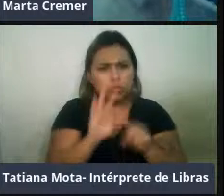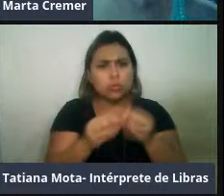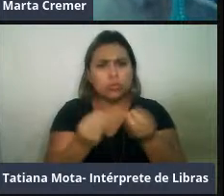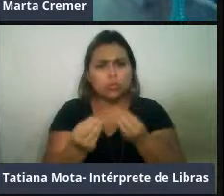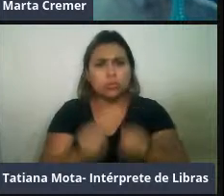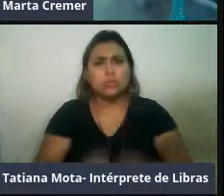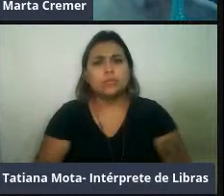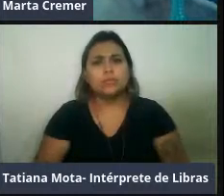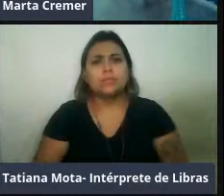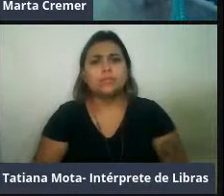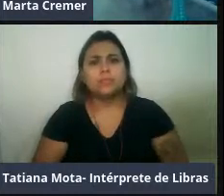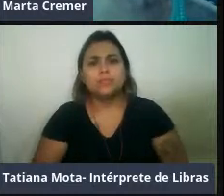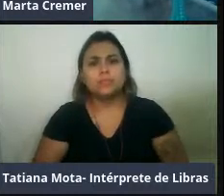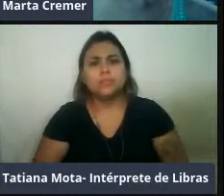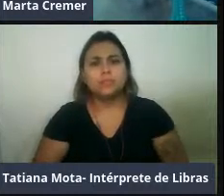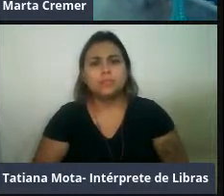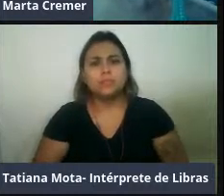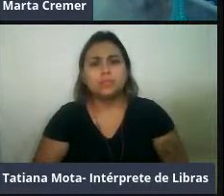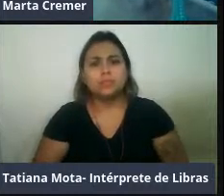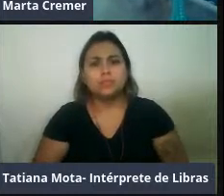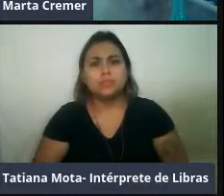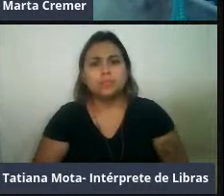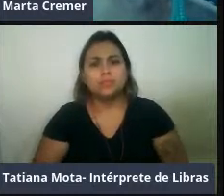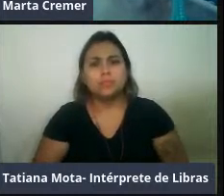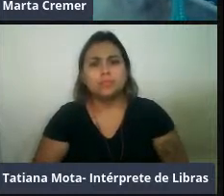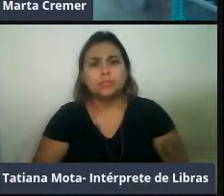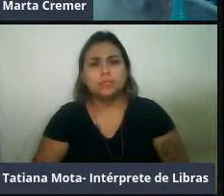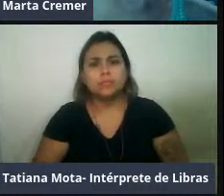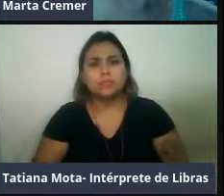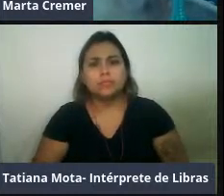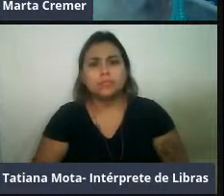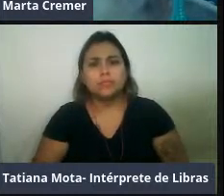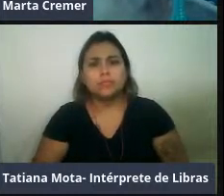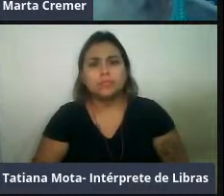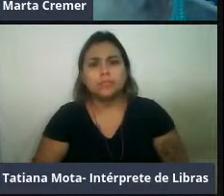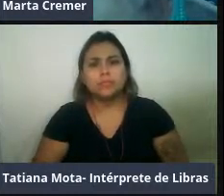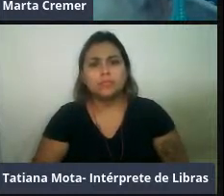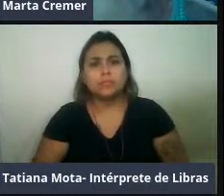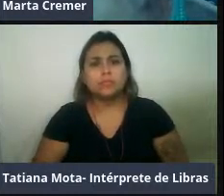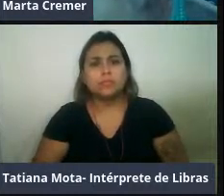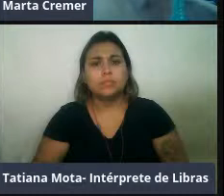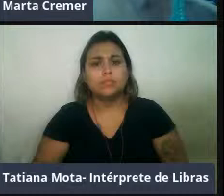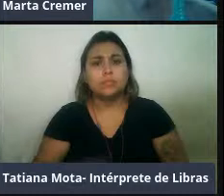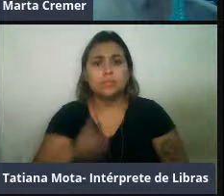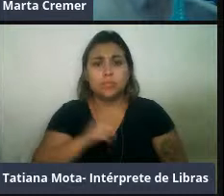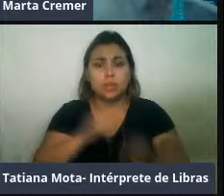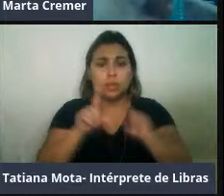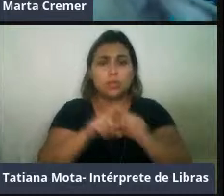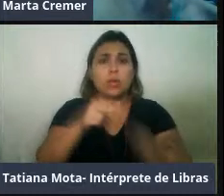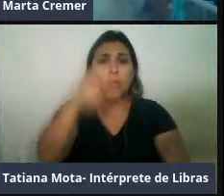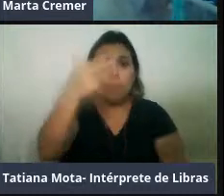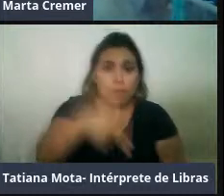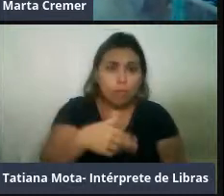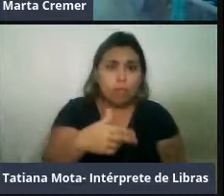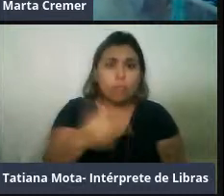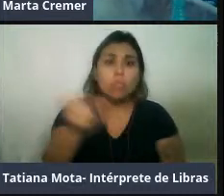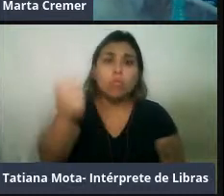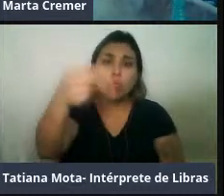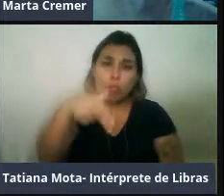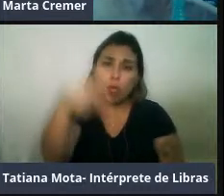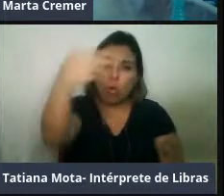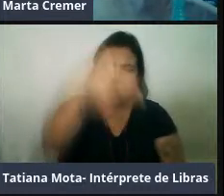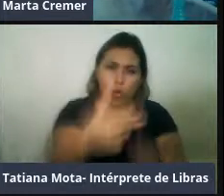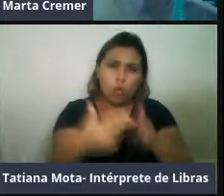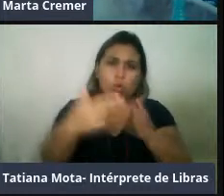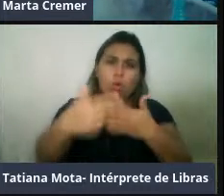Depois a gente tem as sotalhas, as sotalhas são os botos cinza, ou, enfim, podem receber nomes